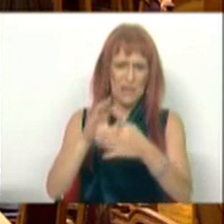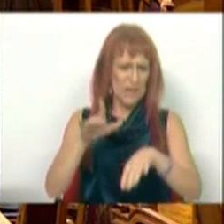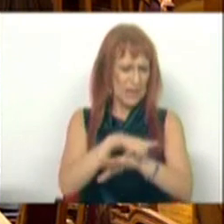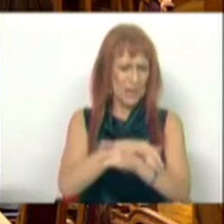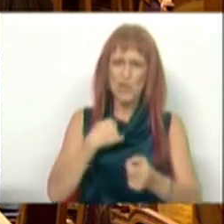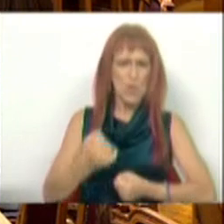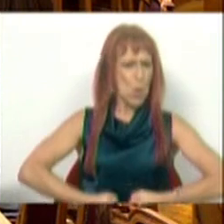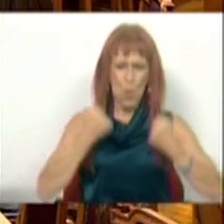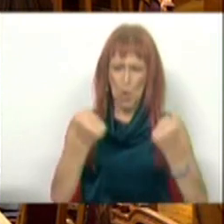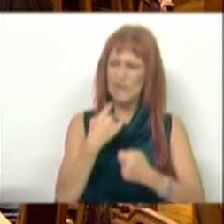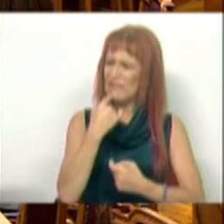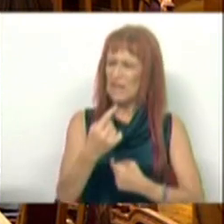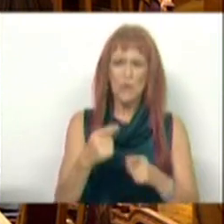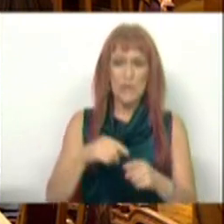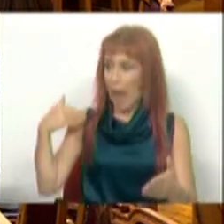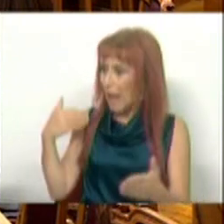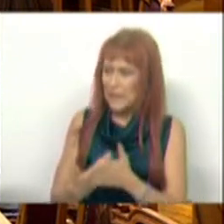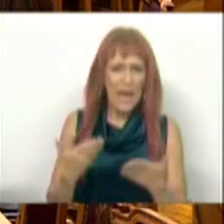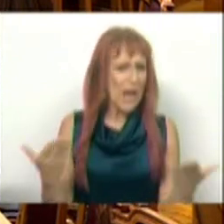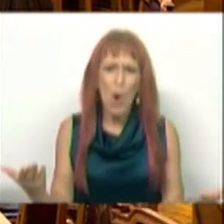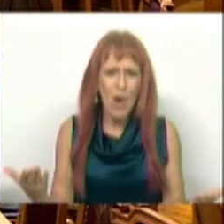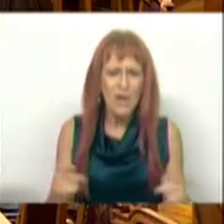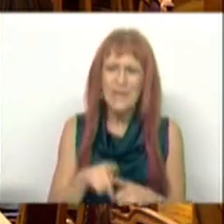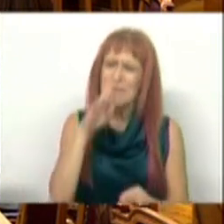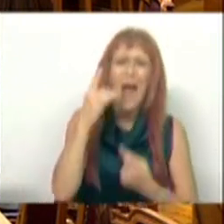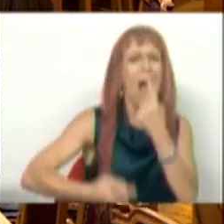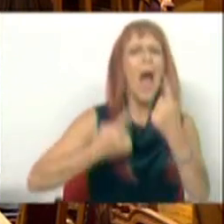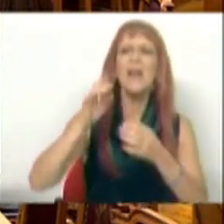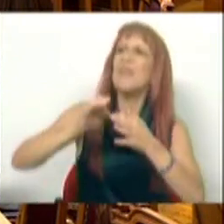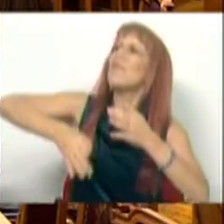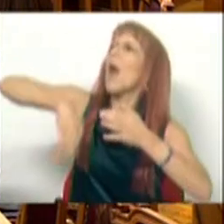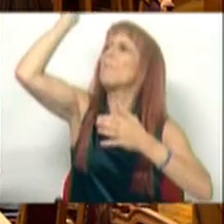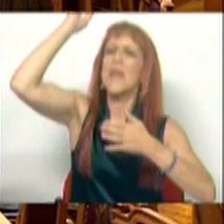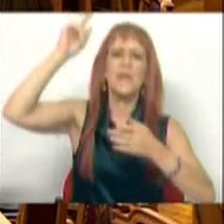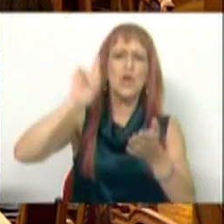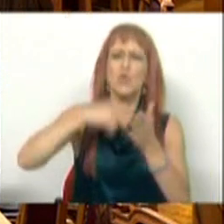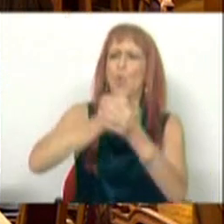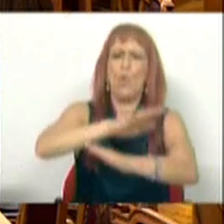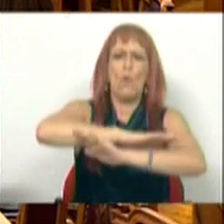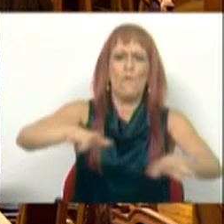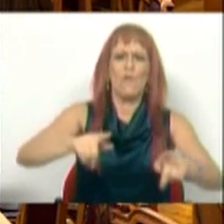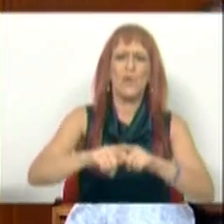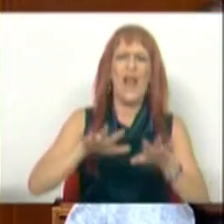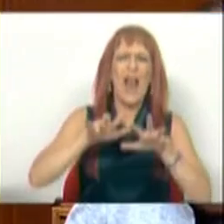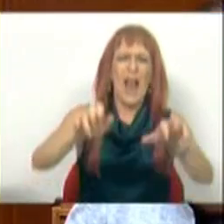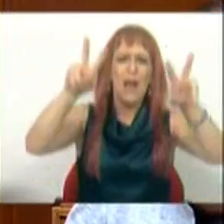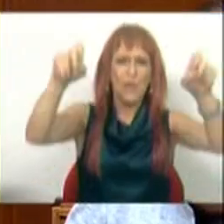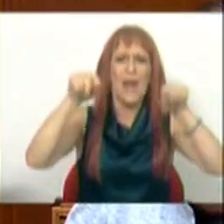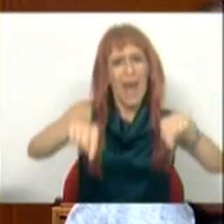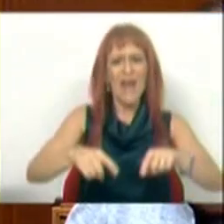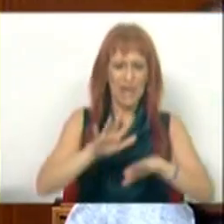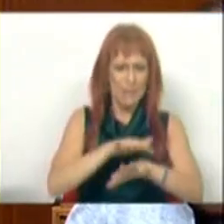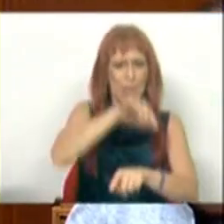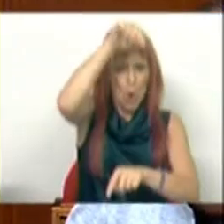não foi capaz de dizer até agora que se houve alguém que finalmente pôs um fim a esse cancro foi